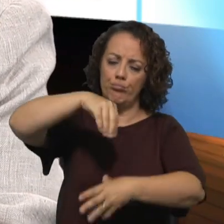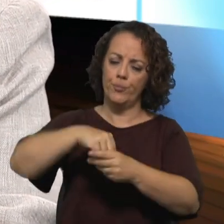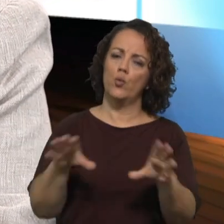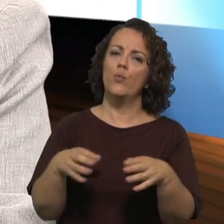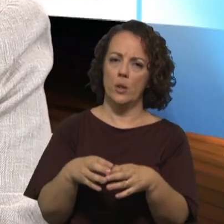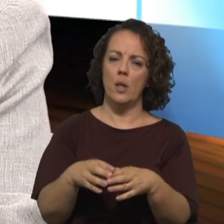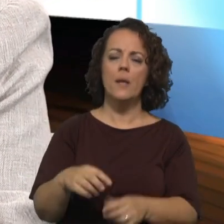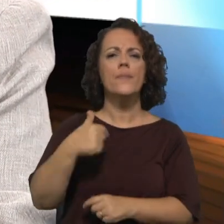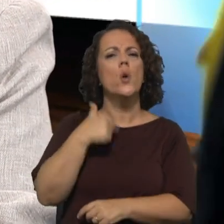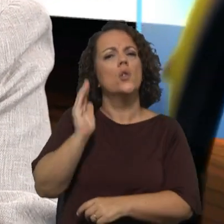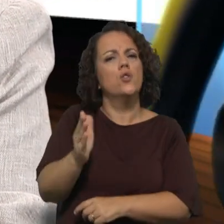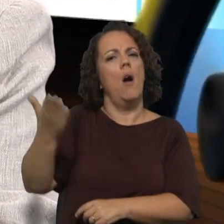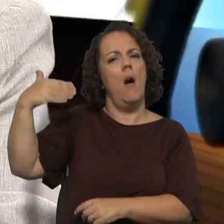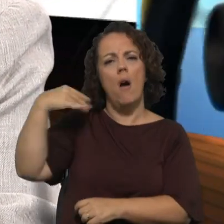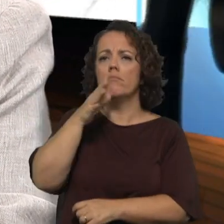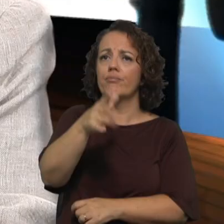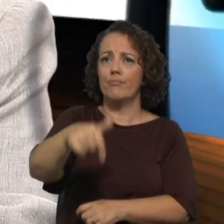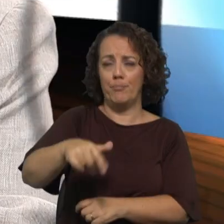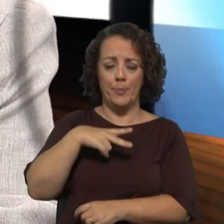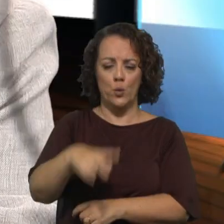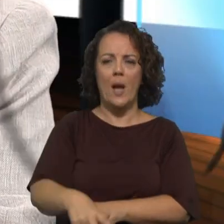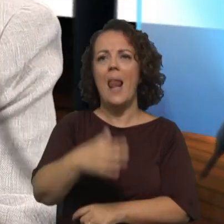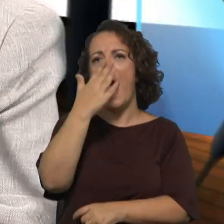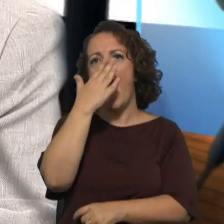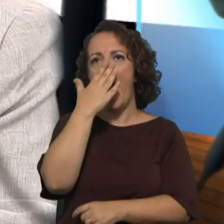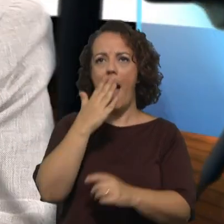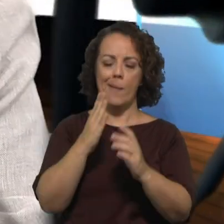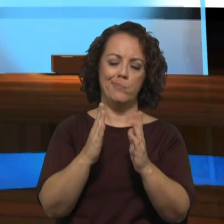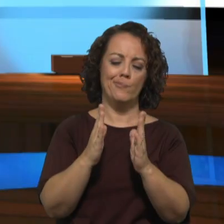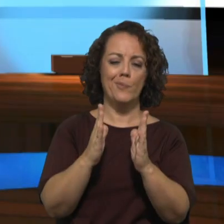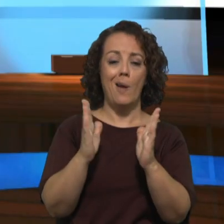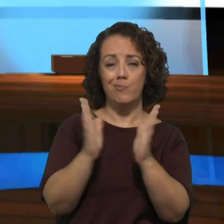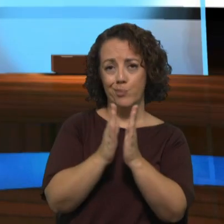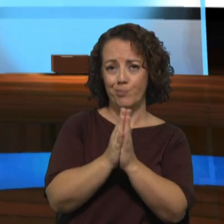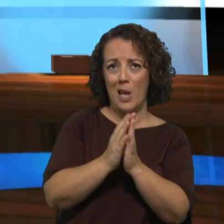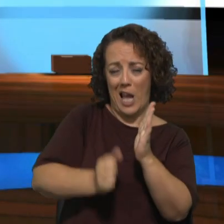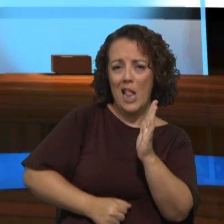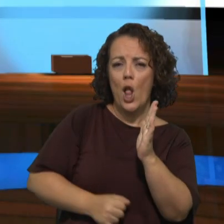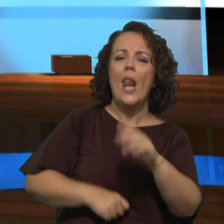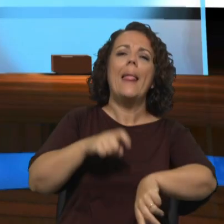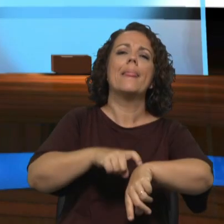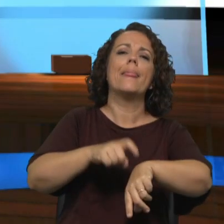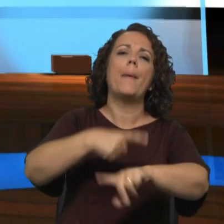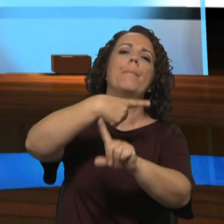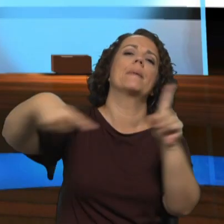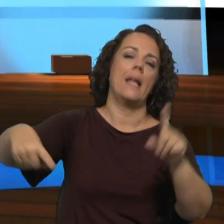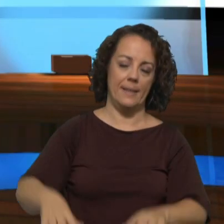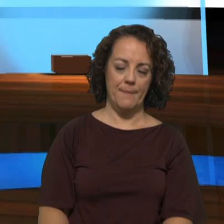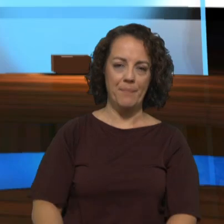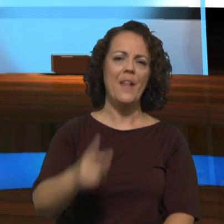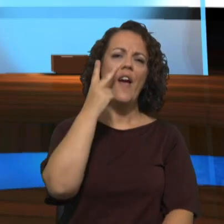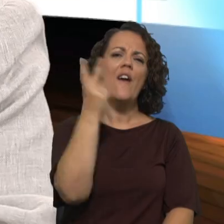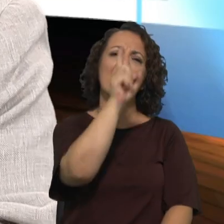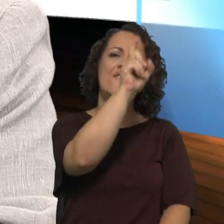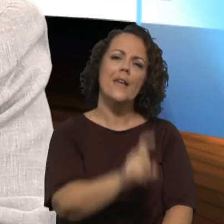em algumas circunstâncias nós vivemos em Portugal numa espécie de catolicismo part time nós temos a nossa vida temos tudo organizadinho vamos a